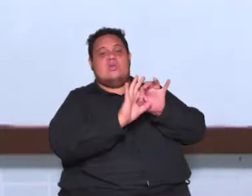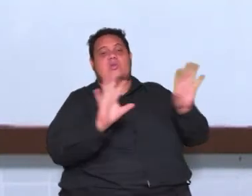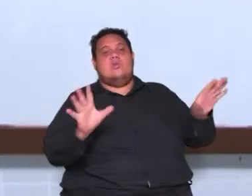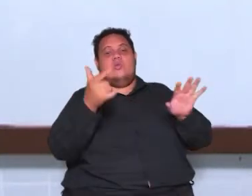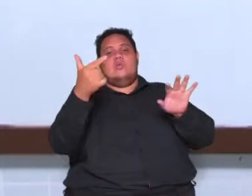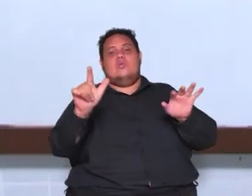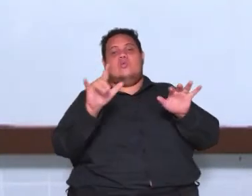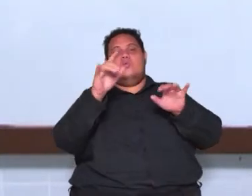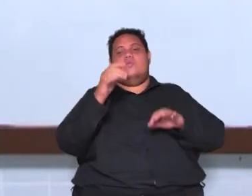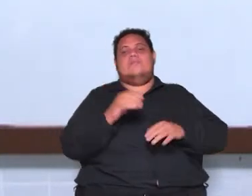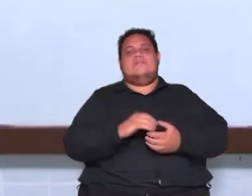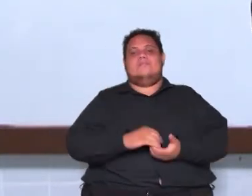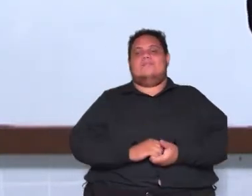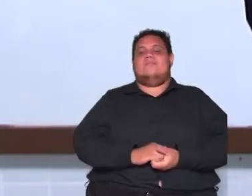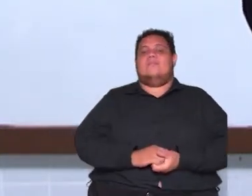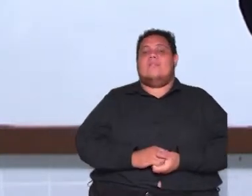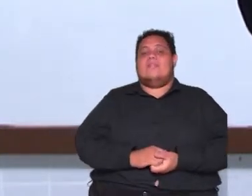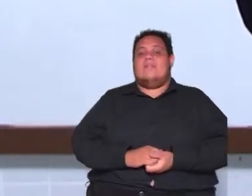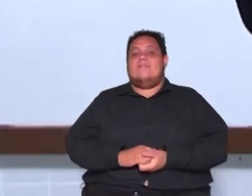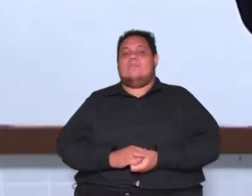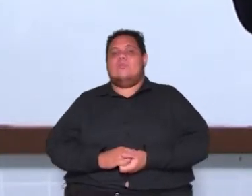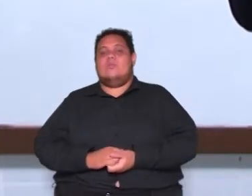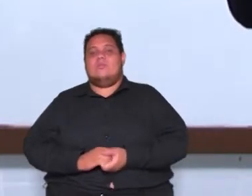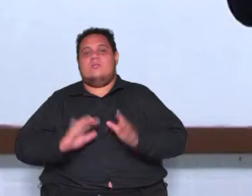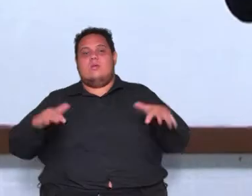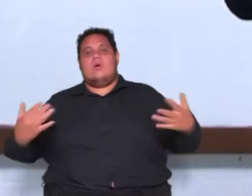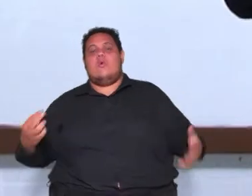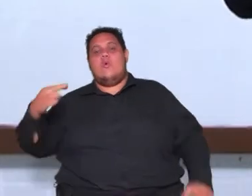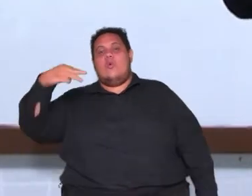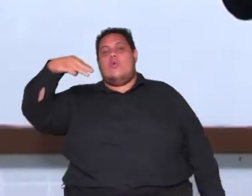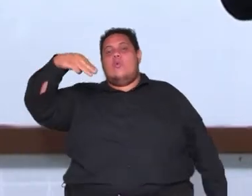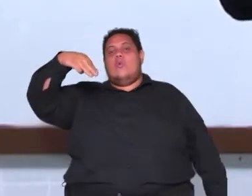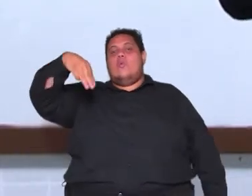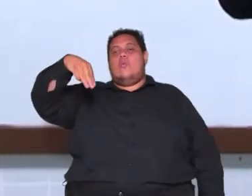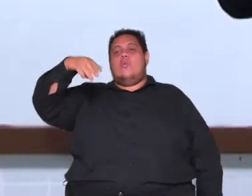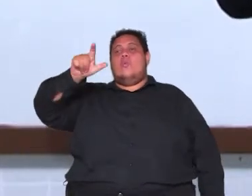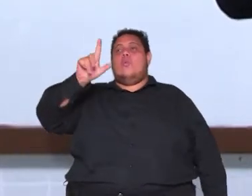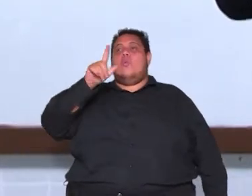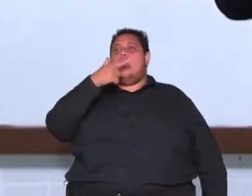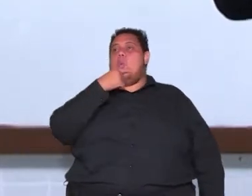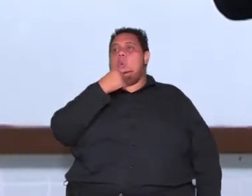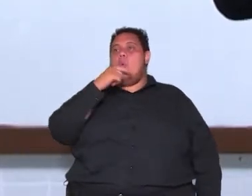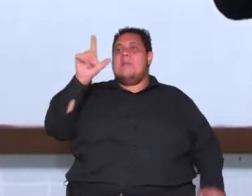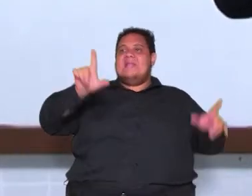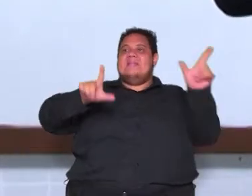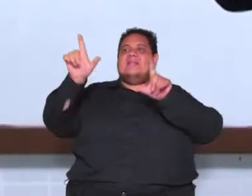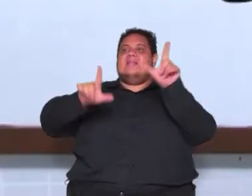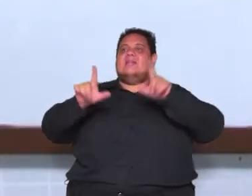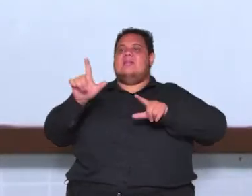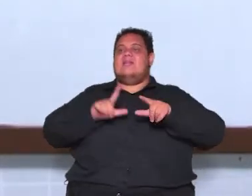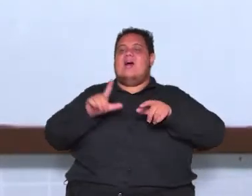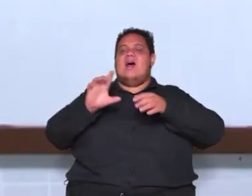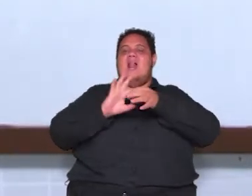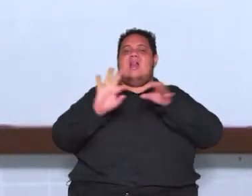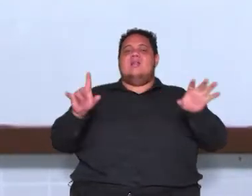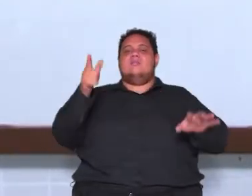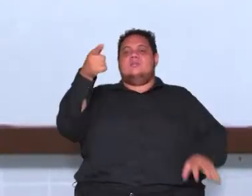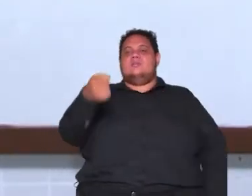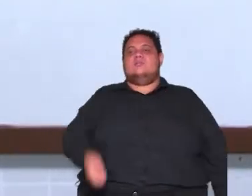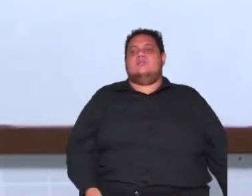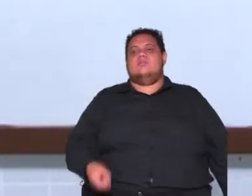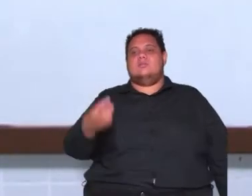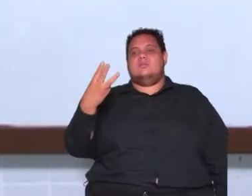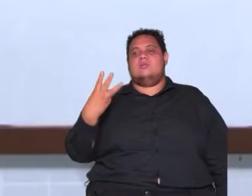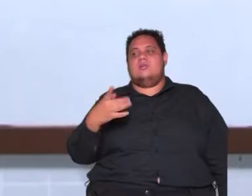liberdade dos outros para Montesquieu somente o poder limita o poder por isso que esses três